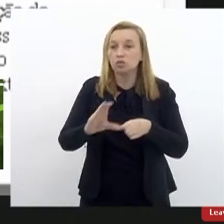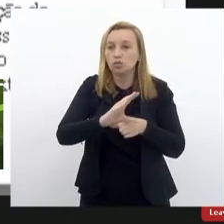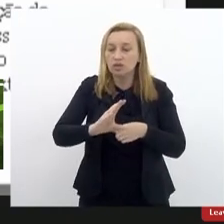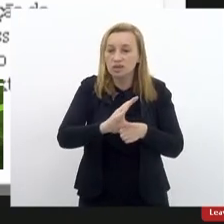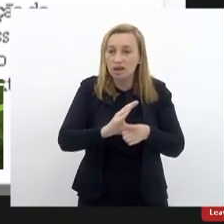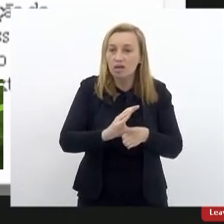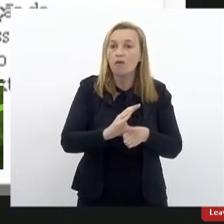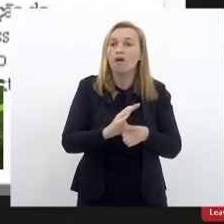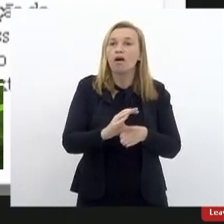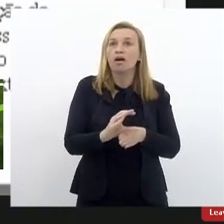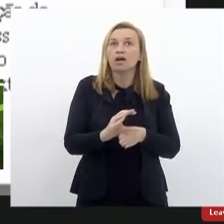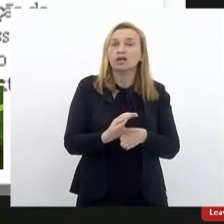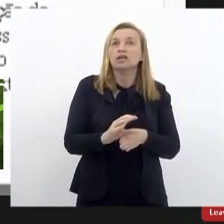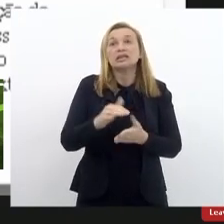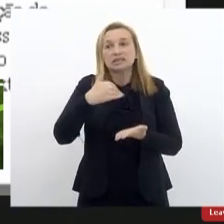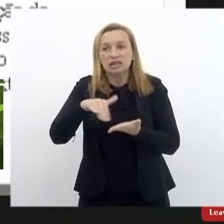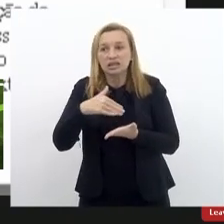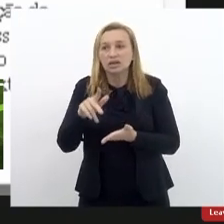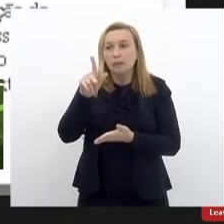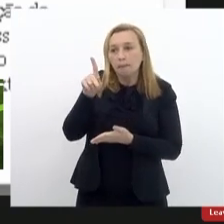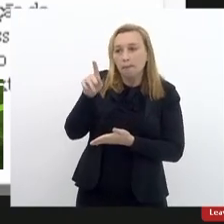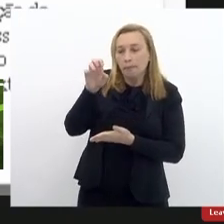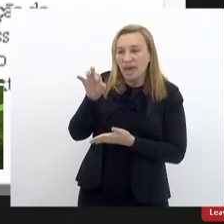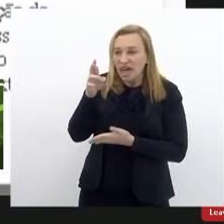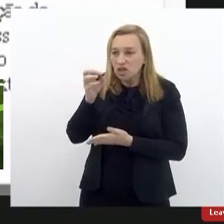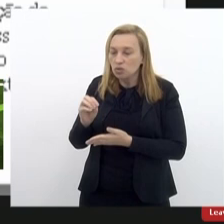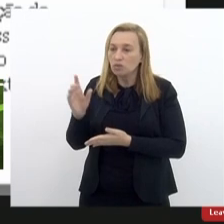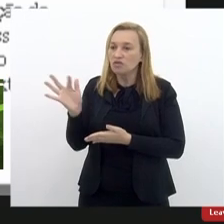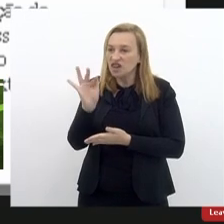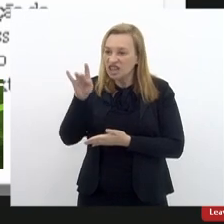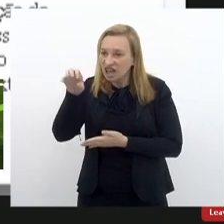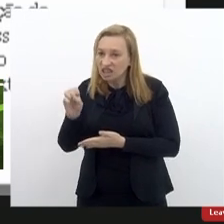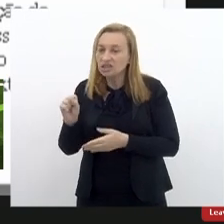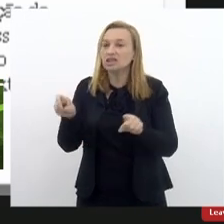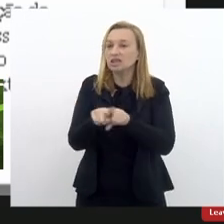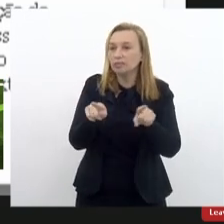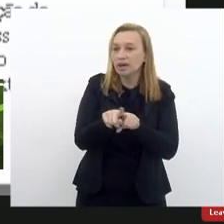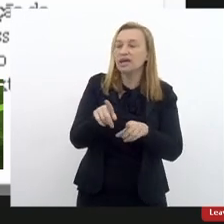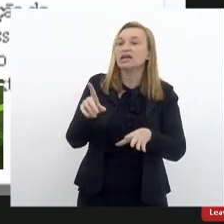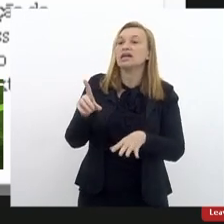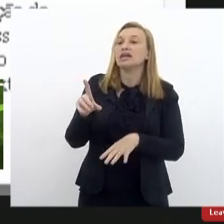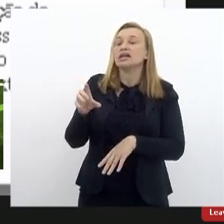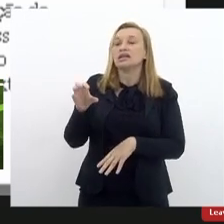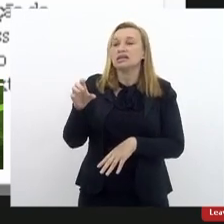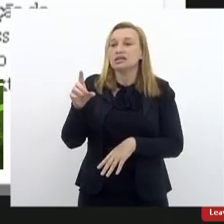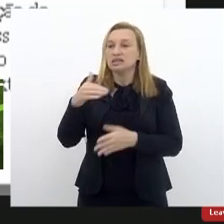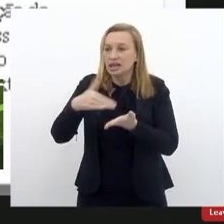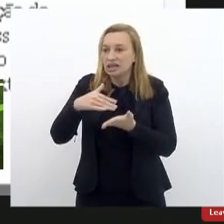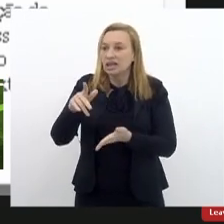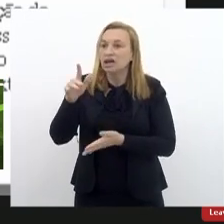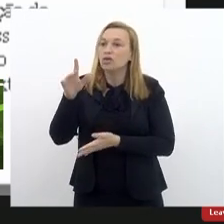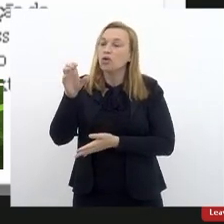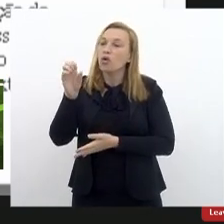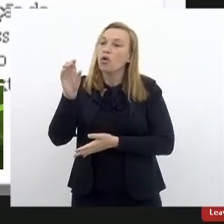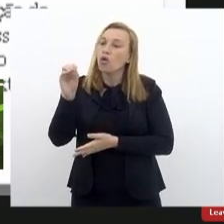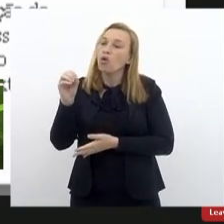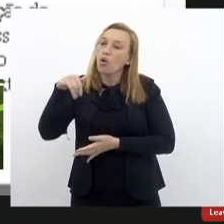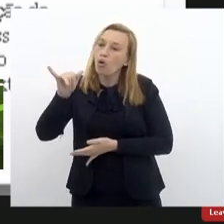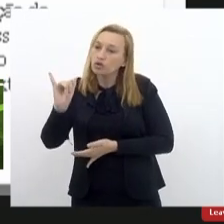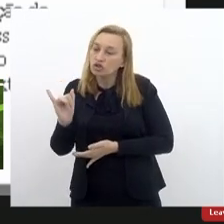com o secretário Pedro Fernandes, com o secretário Conte, e agora com o secretário Alexandre Duvalli, sempre relatando a eles os problemas,